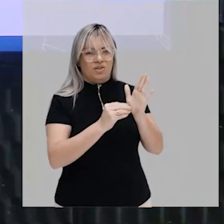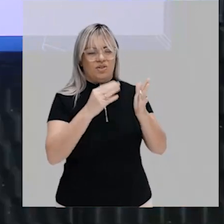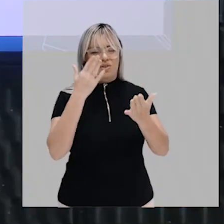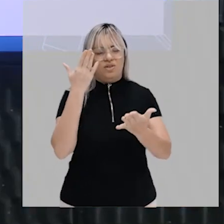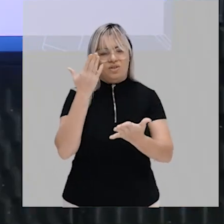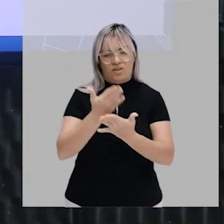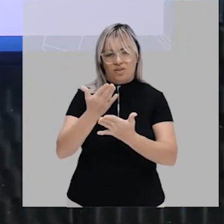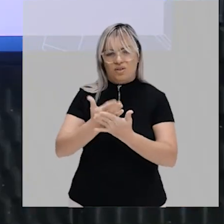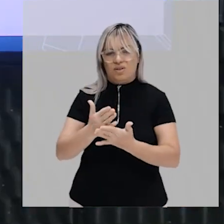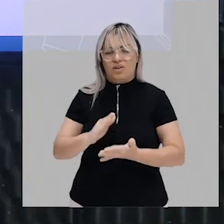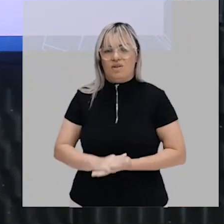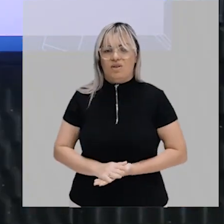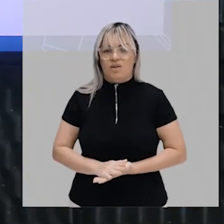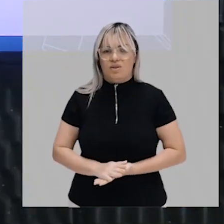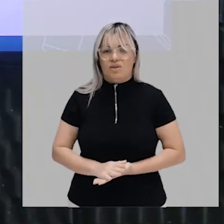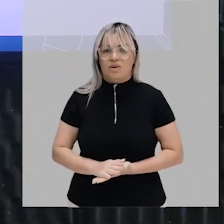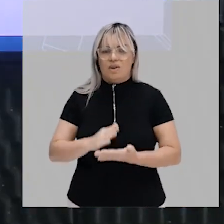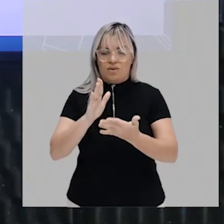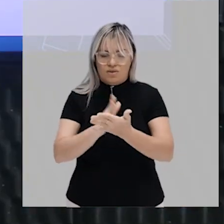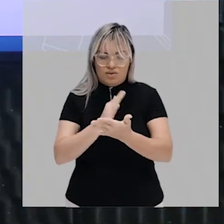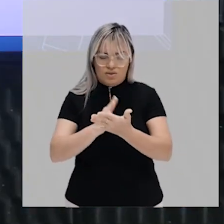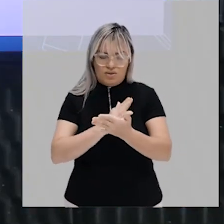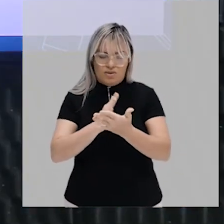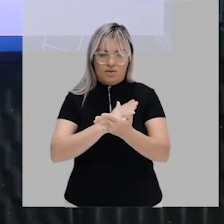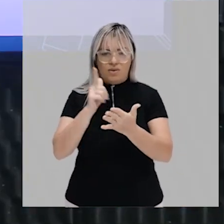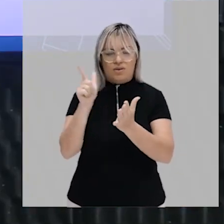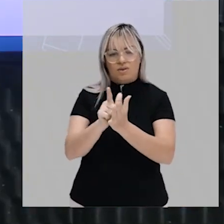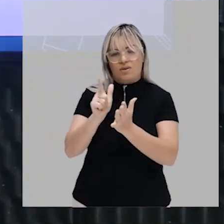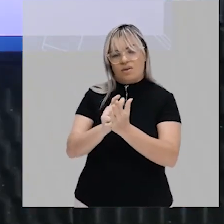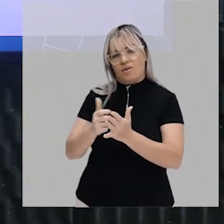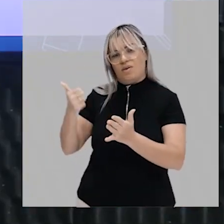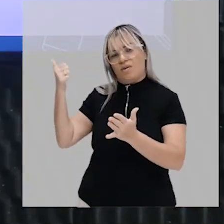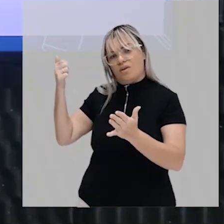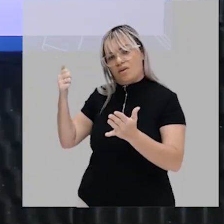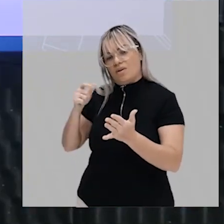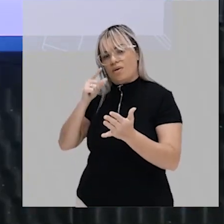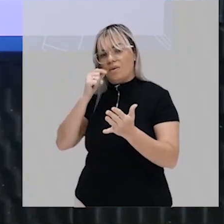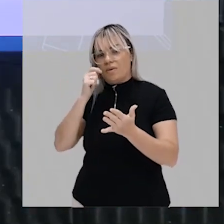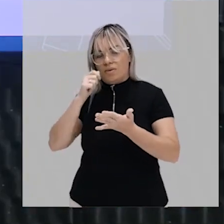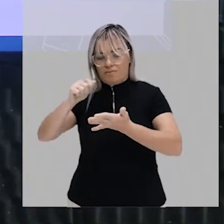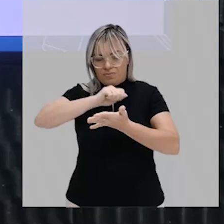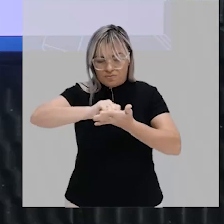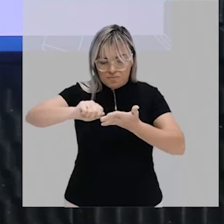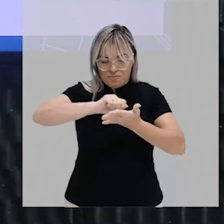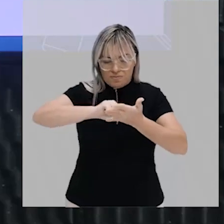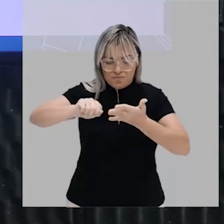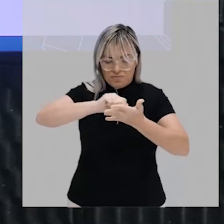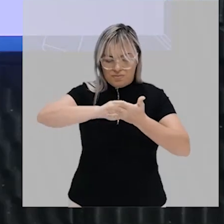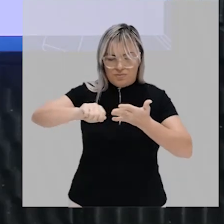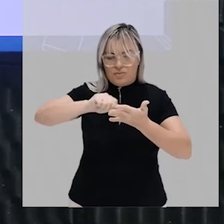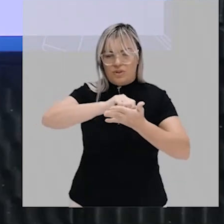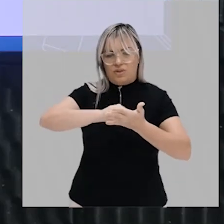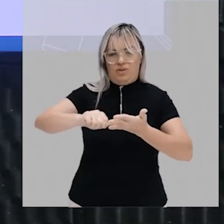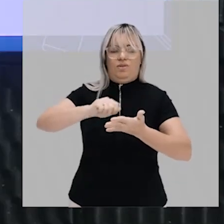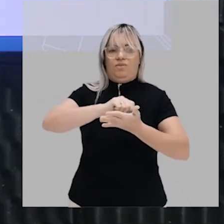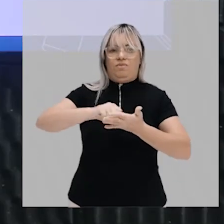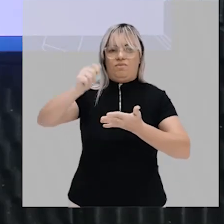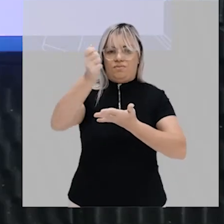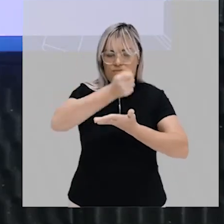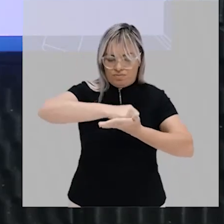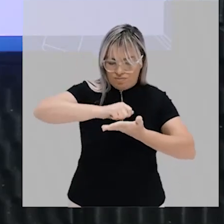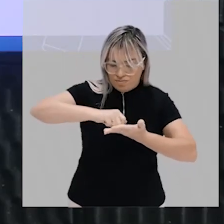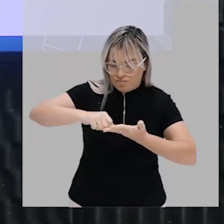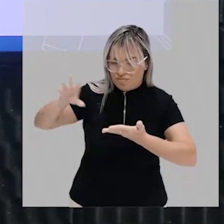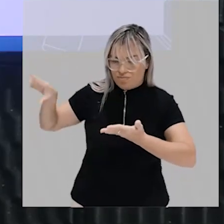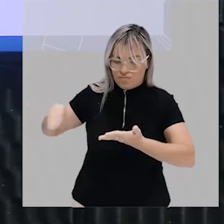já separa aí teu caderno, pega uma folha, caneta, lápis, marca texto o que você quiser aí para escrever,